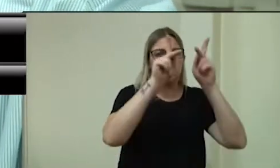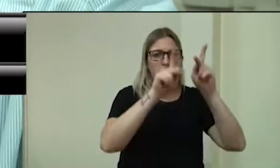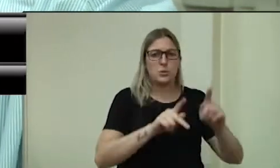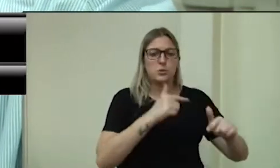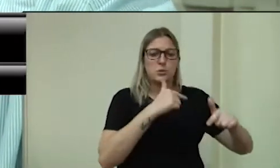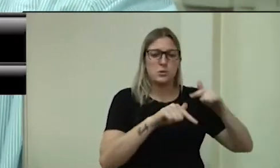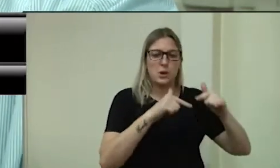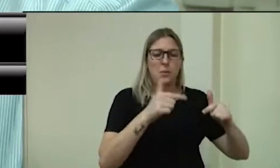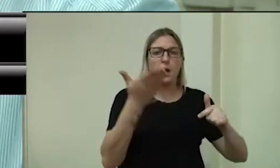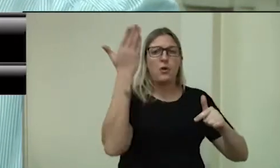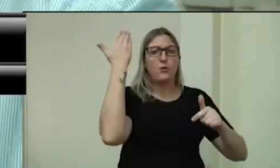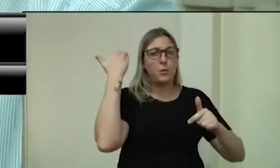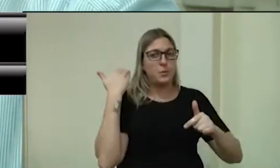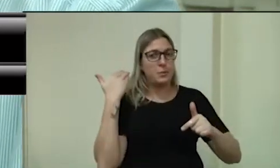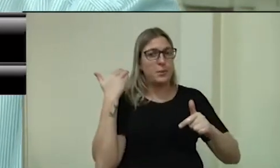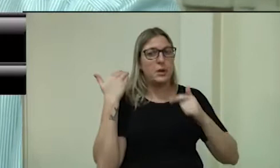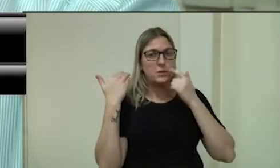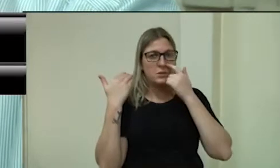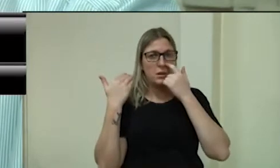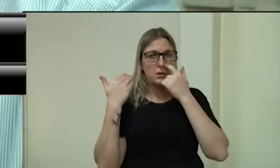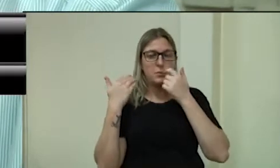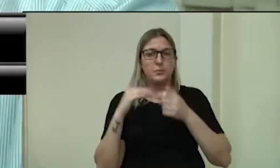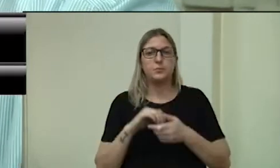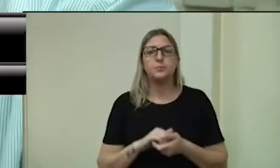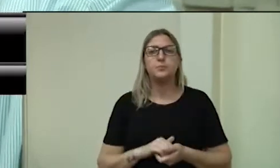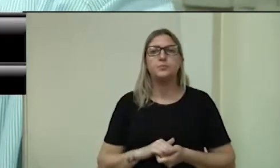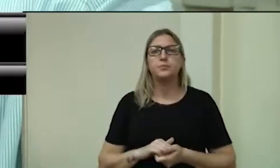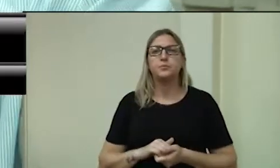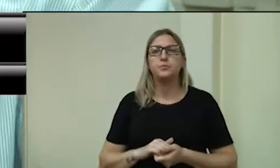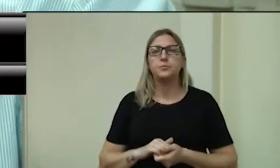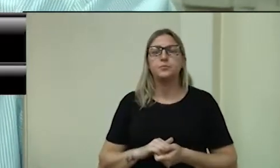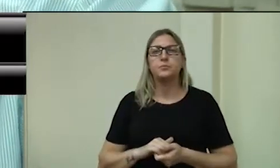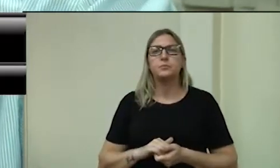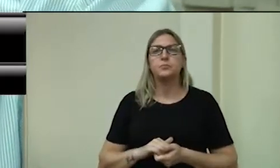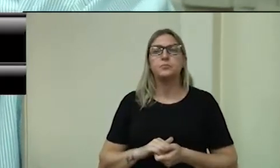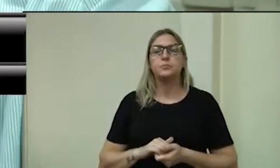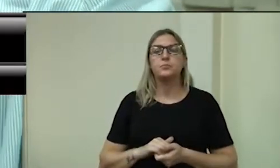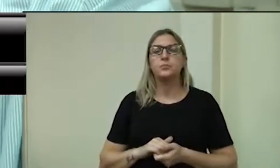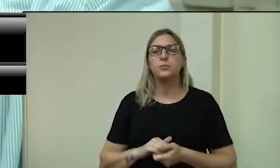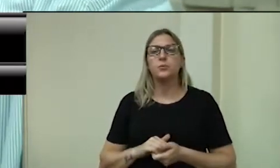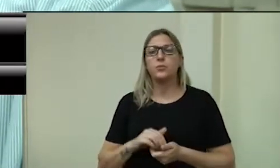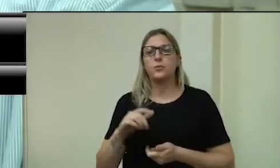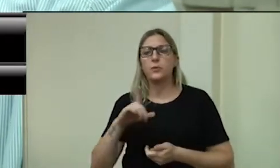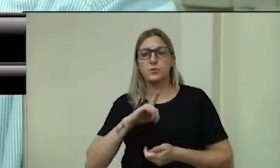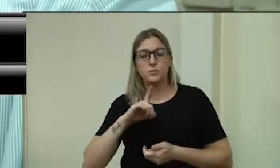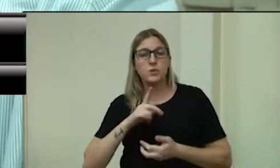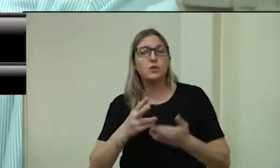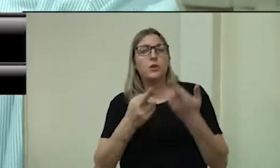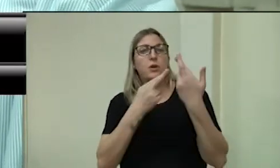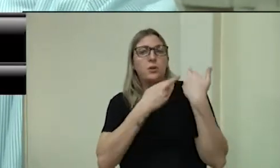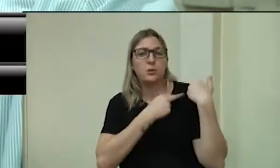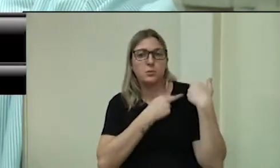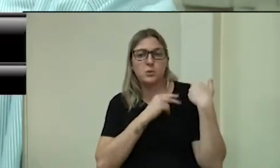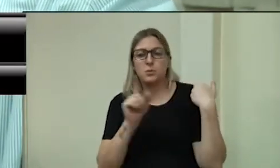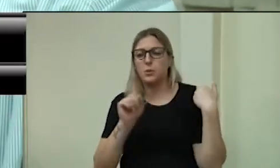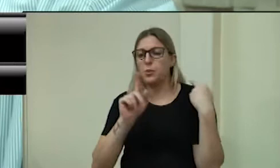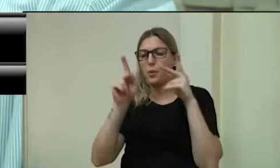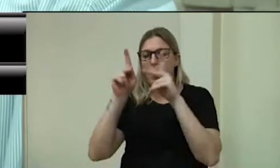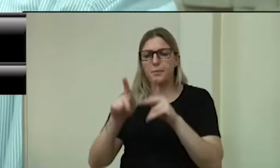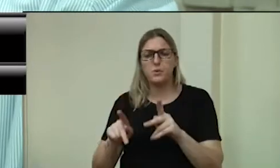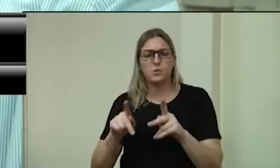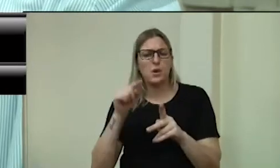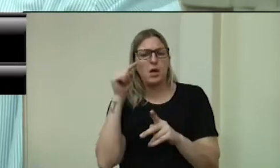é pessoas que não estão lá, um minuto só... Pode concluir, Felipe. Estão lá com responsabilidade, não é pessoa que estão lá para